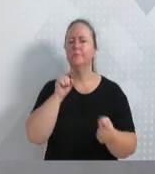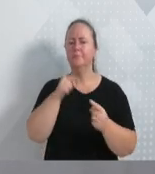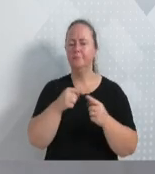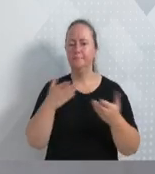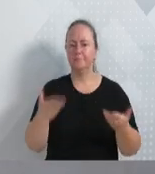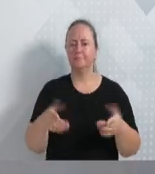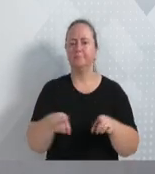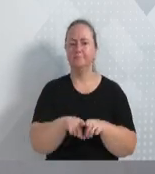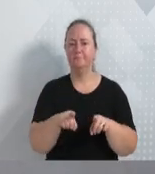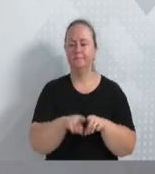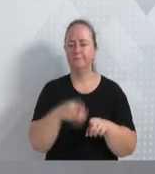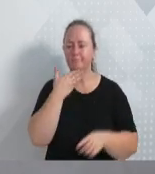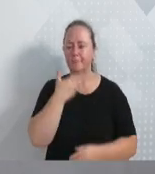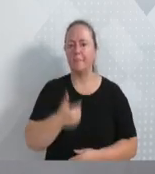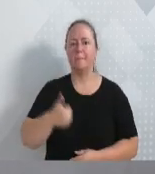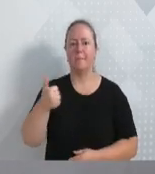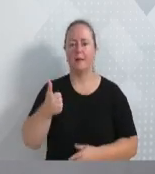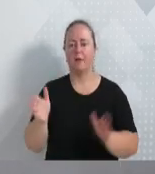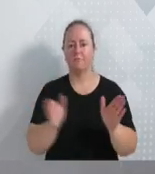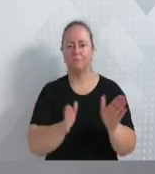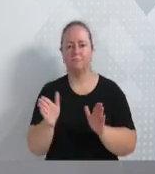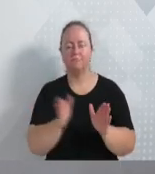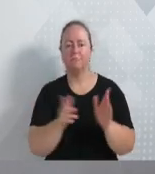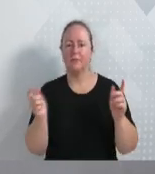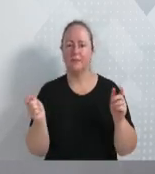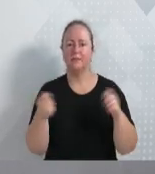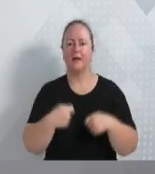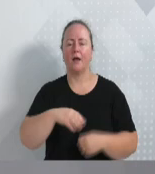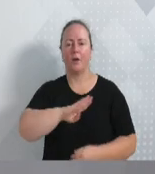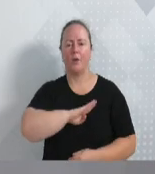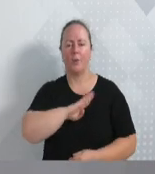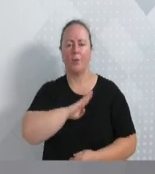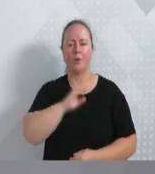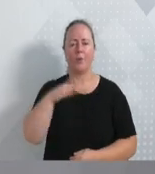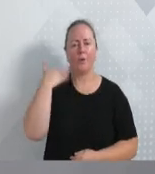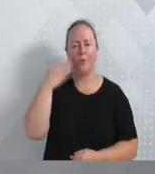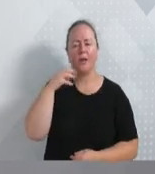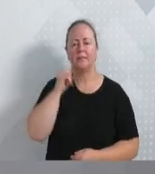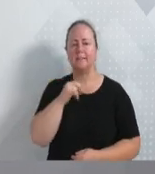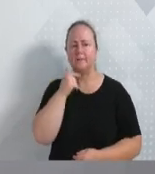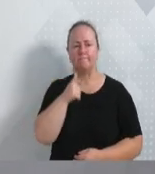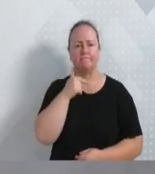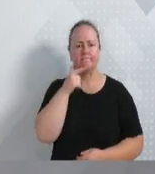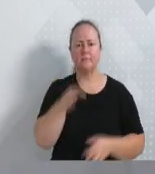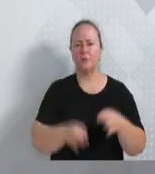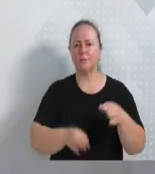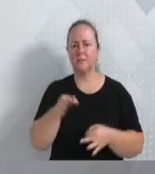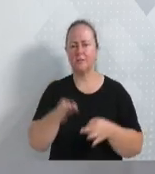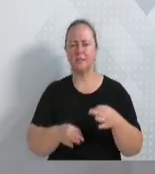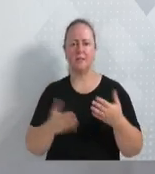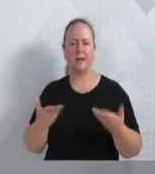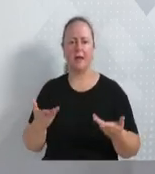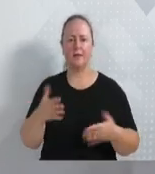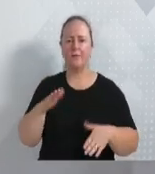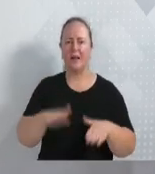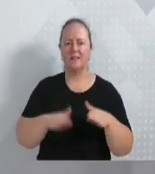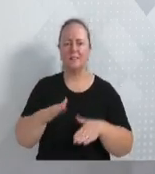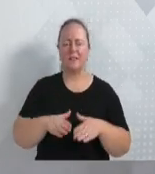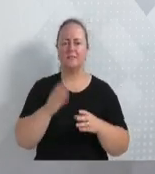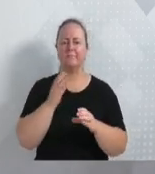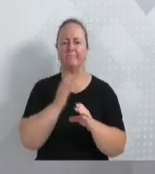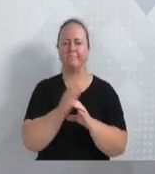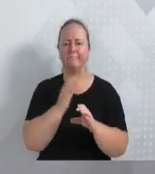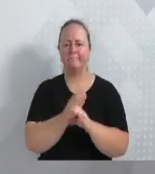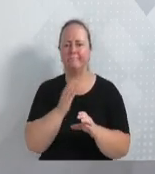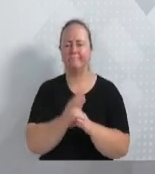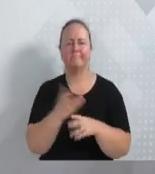também o acesso do colega advogado que possa estar tendo algum tipo de dificuldade no judiciário, seja por um ruído de comunicação,